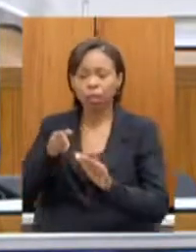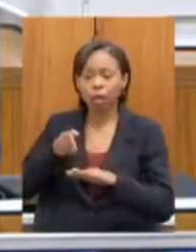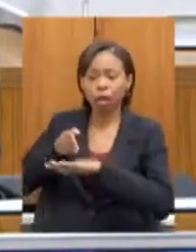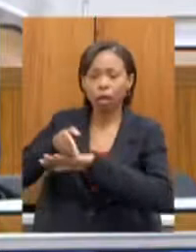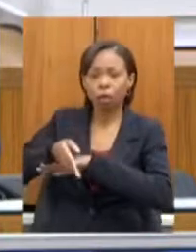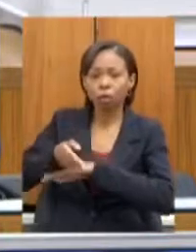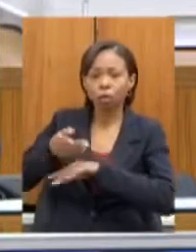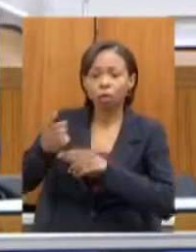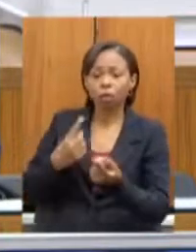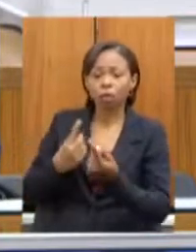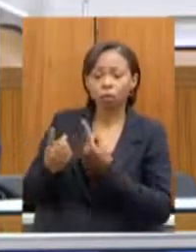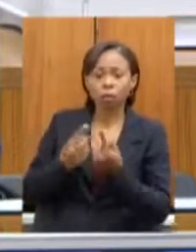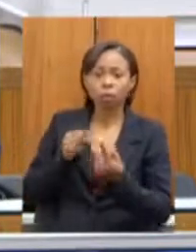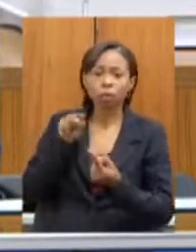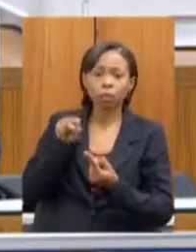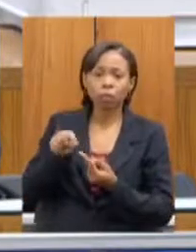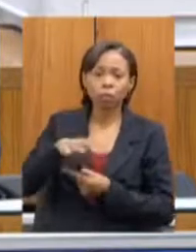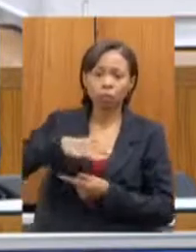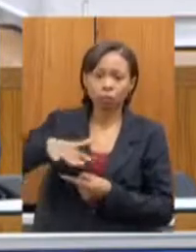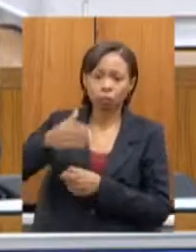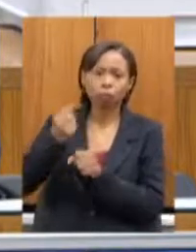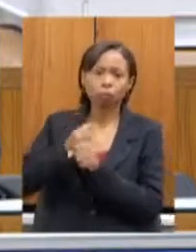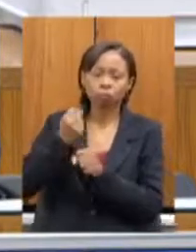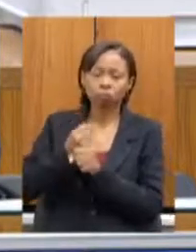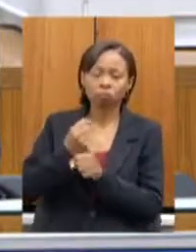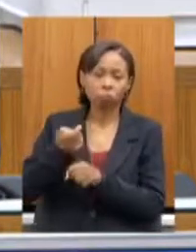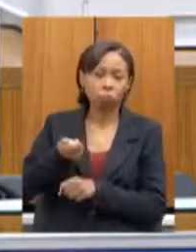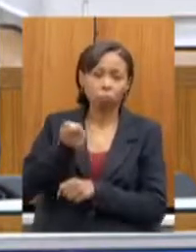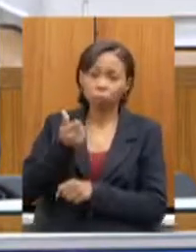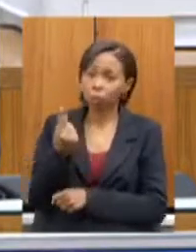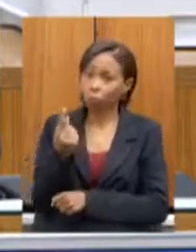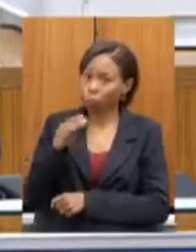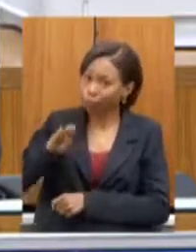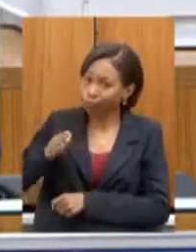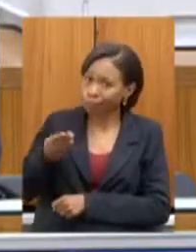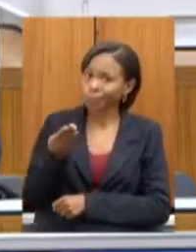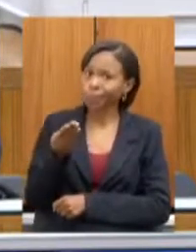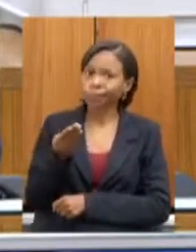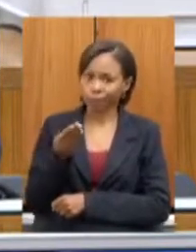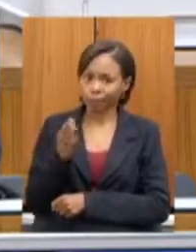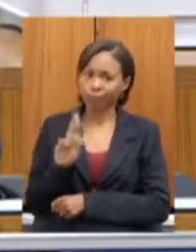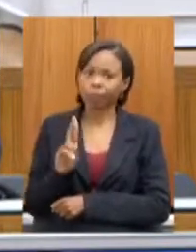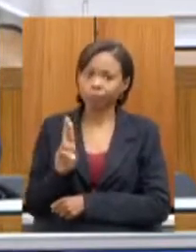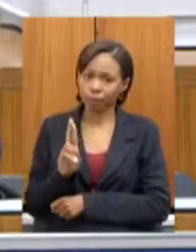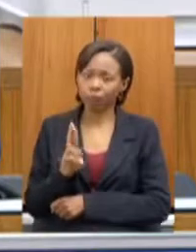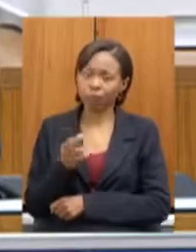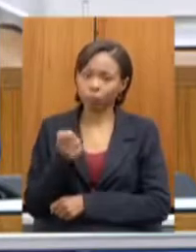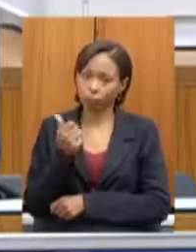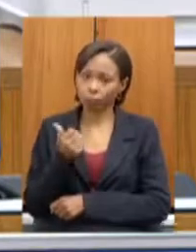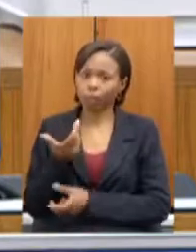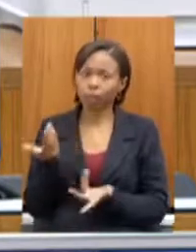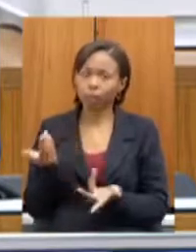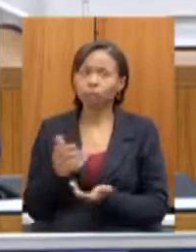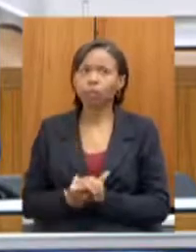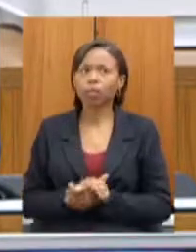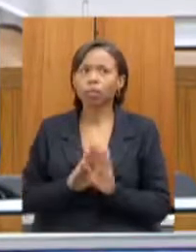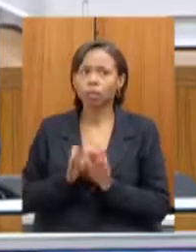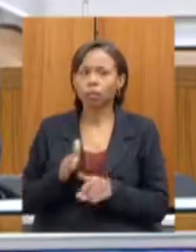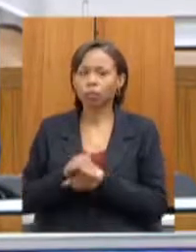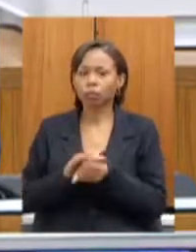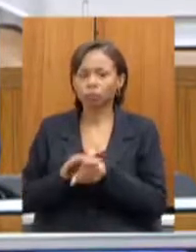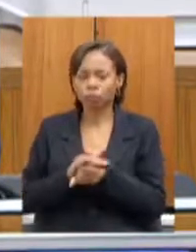região investimento quase de um bilhão de reais estivemos aí com deputados estaduais